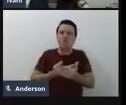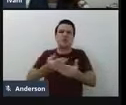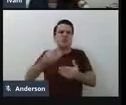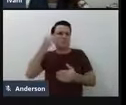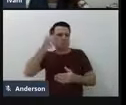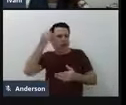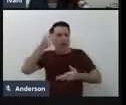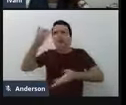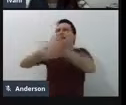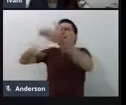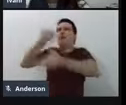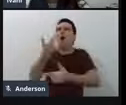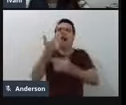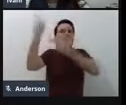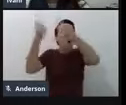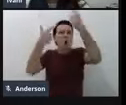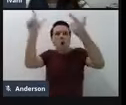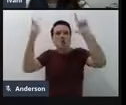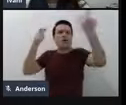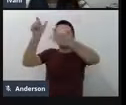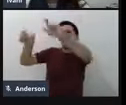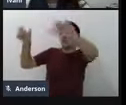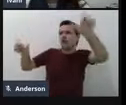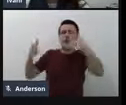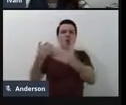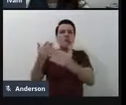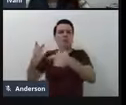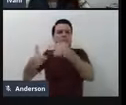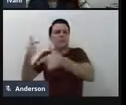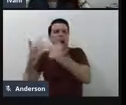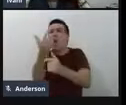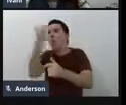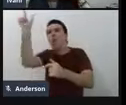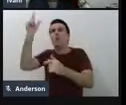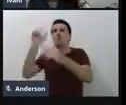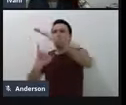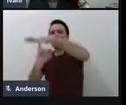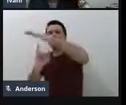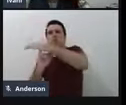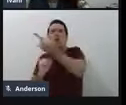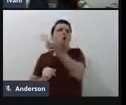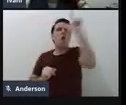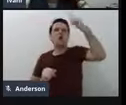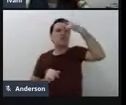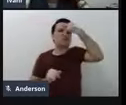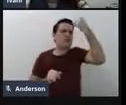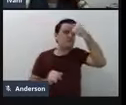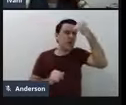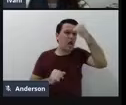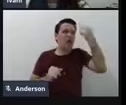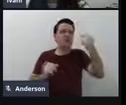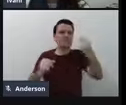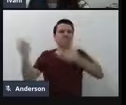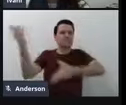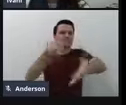pessoas de outras universidades, de outros institutos, eu penso que a gente tem que refletir sobre isso, né, sobre essas